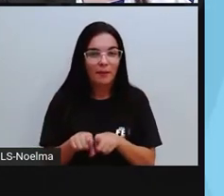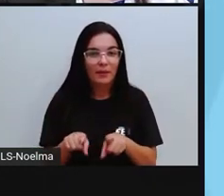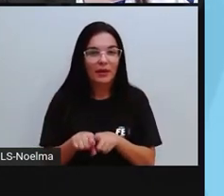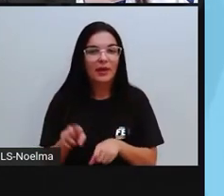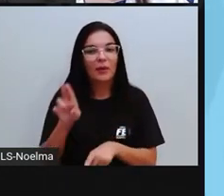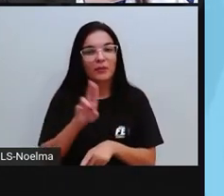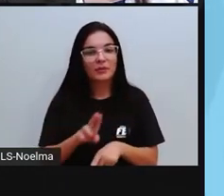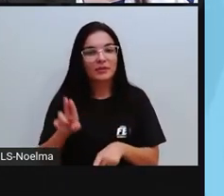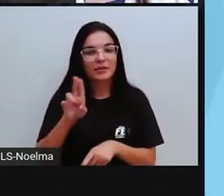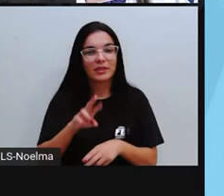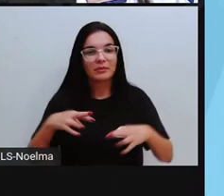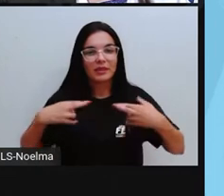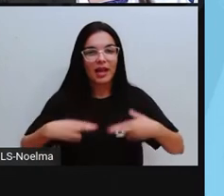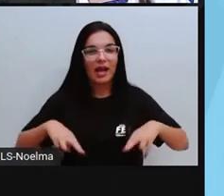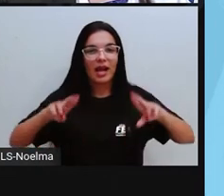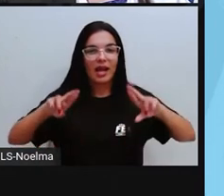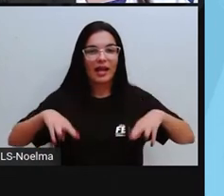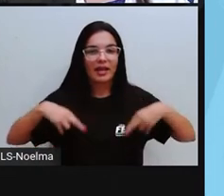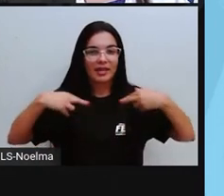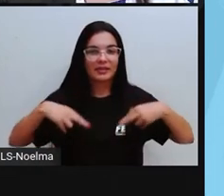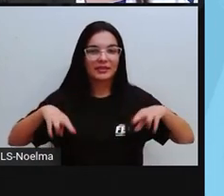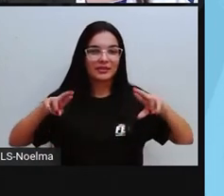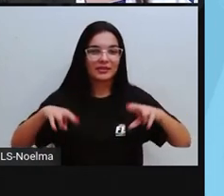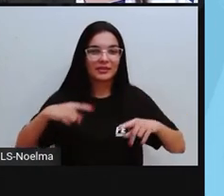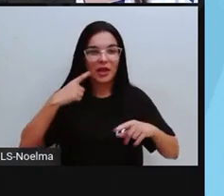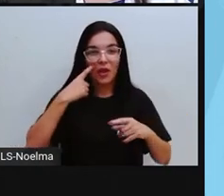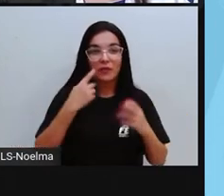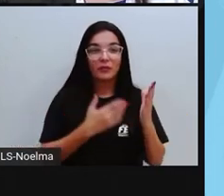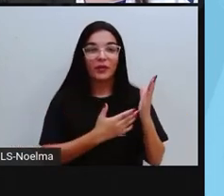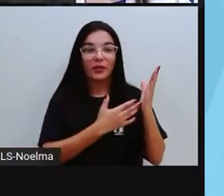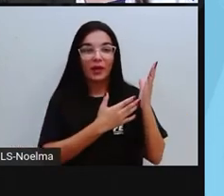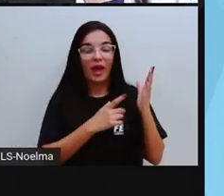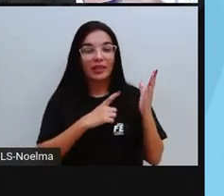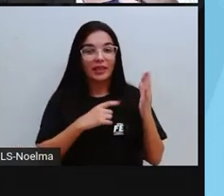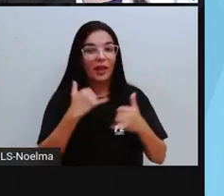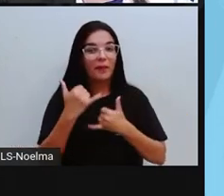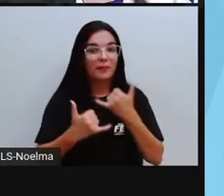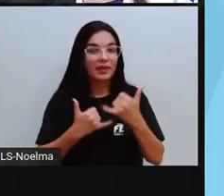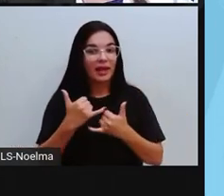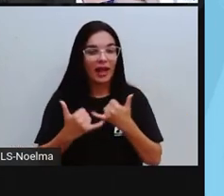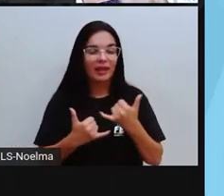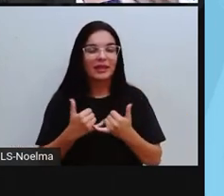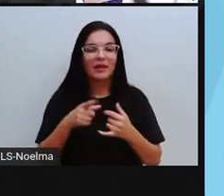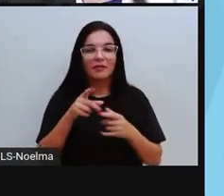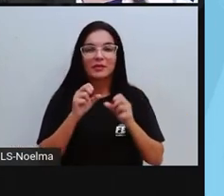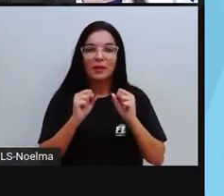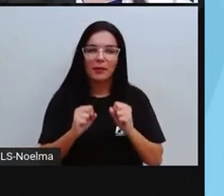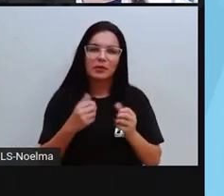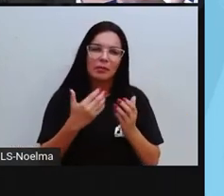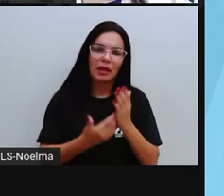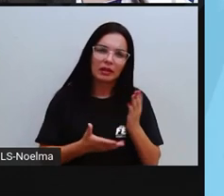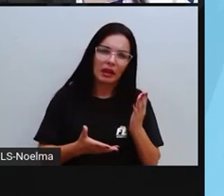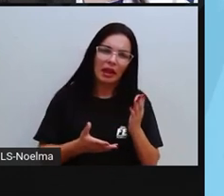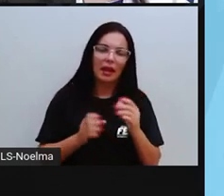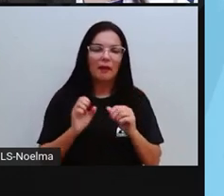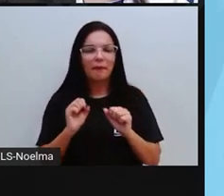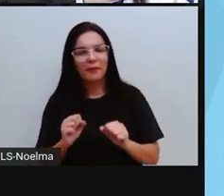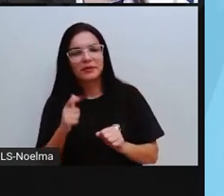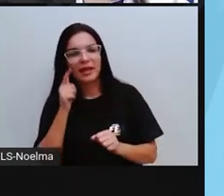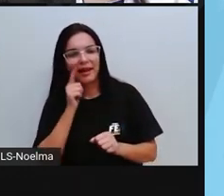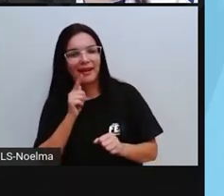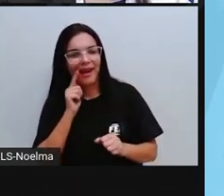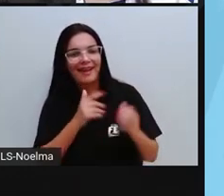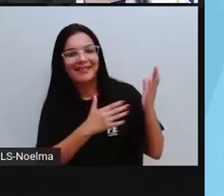utilizamos a rede. E aí, segundo ano, nesse jogo ele traz alguns pontos extra, você pode perder, é um bônus aí,